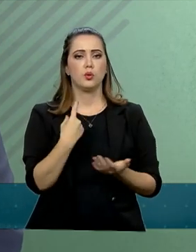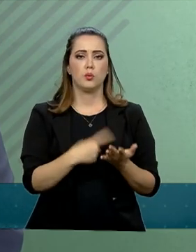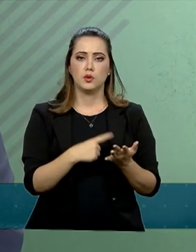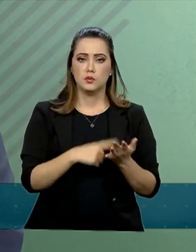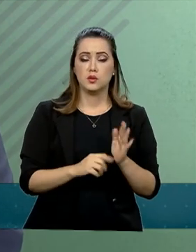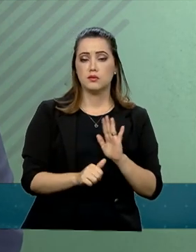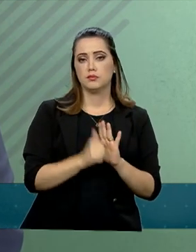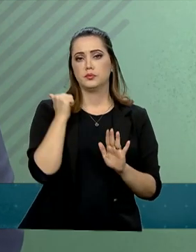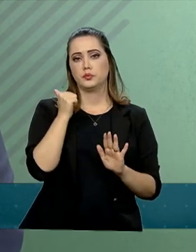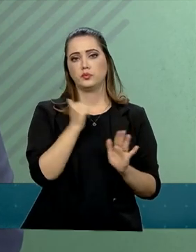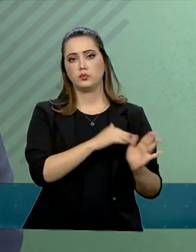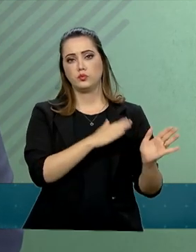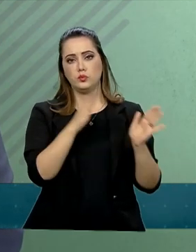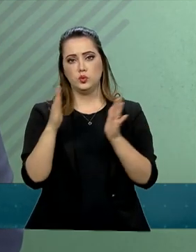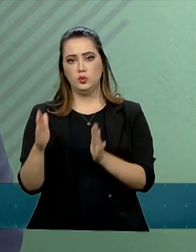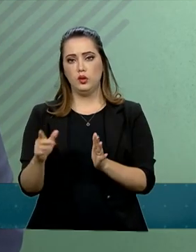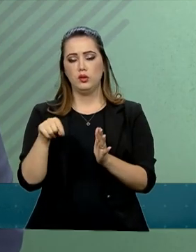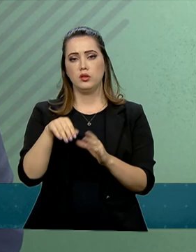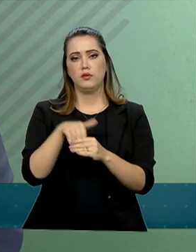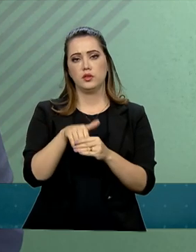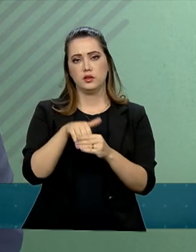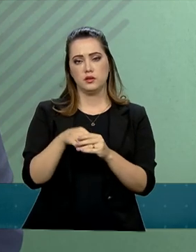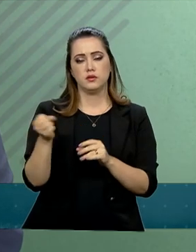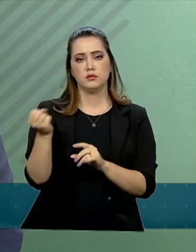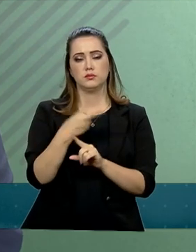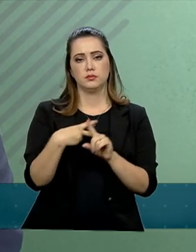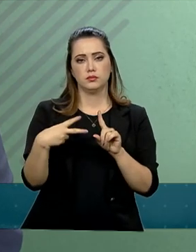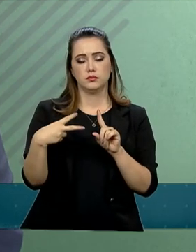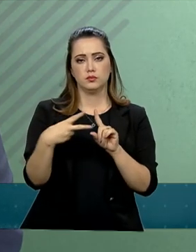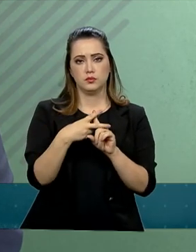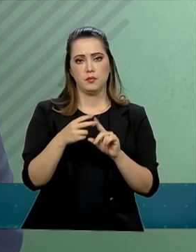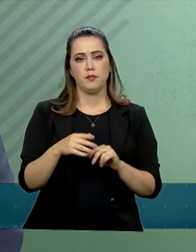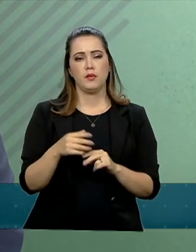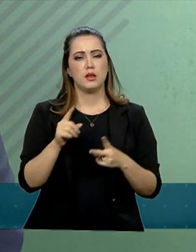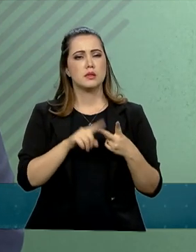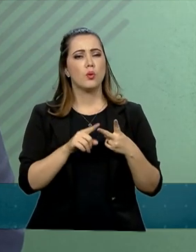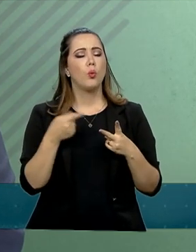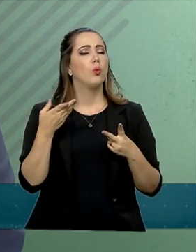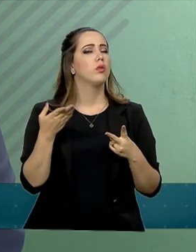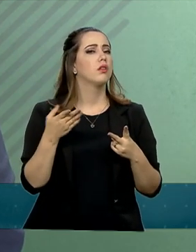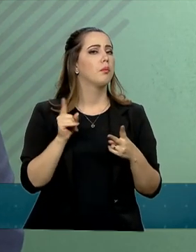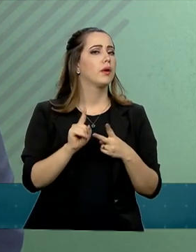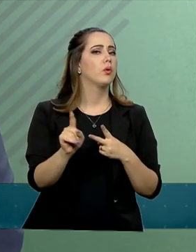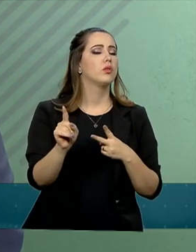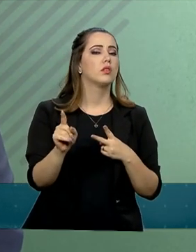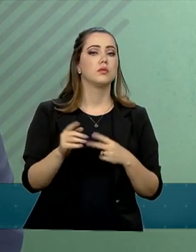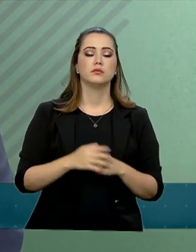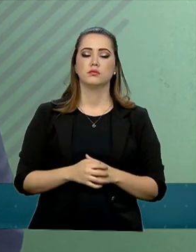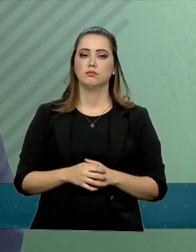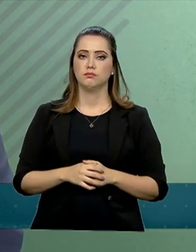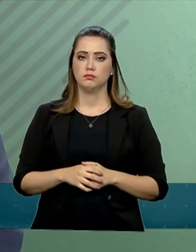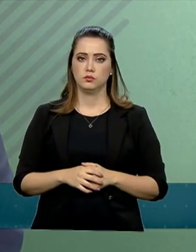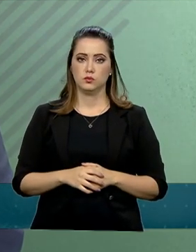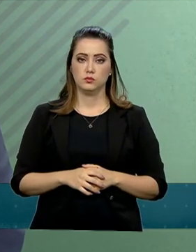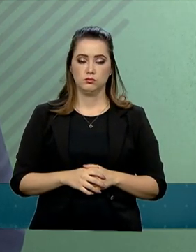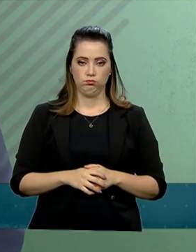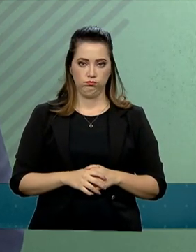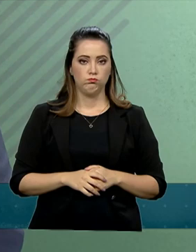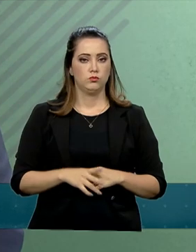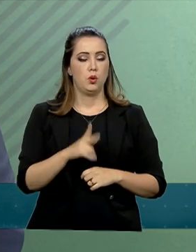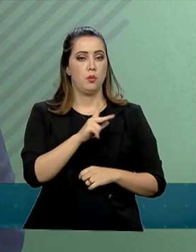menos, o primeiro turno desta votação da nova Previdência. Você fez uma segunda pergunta. O presidente já